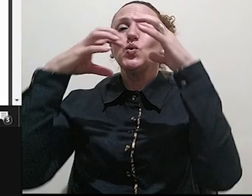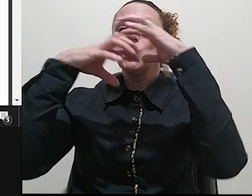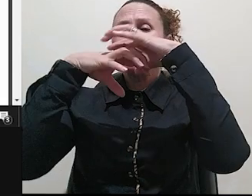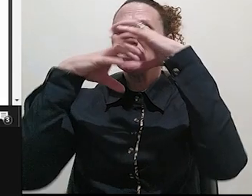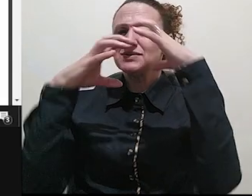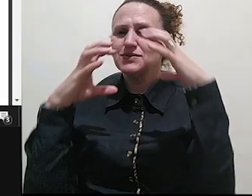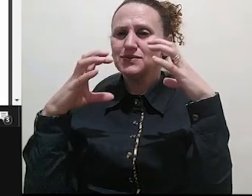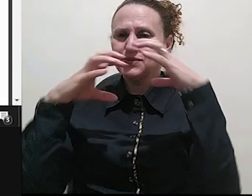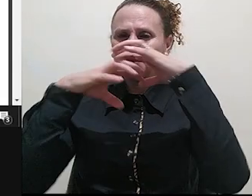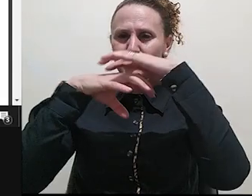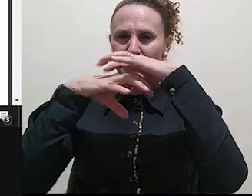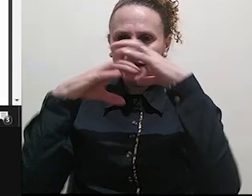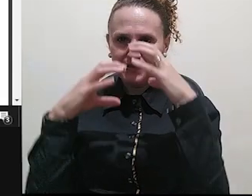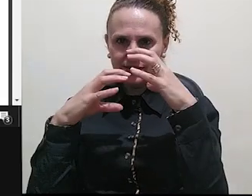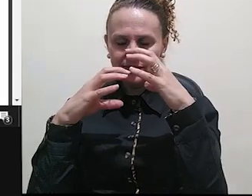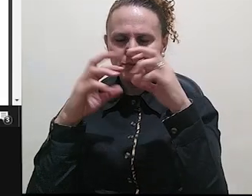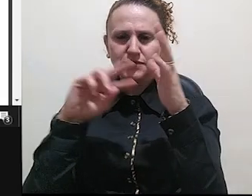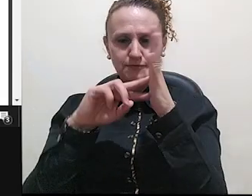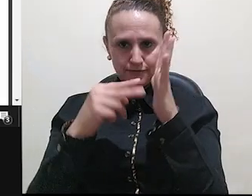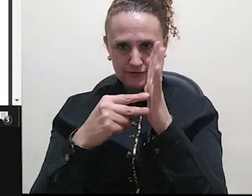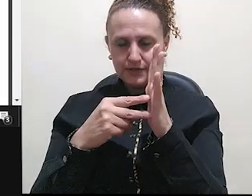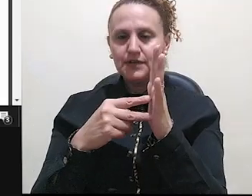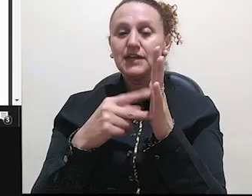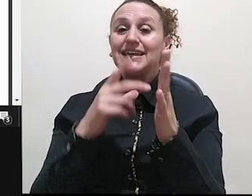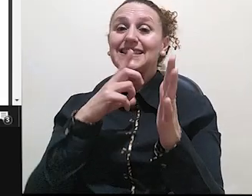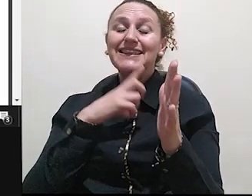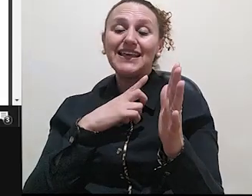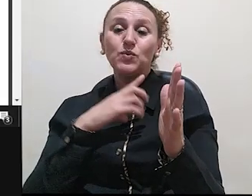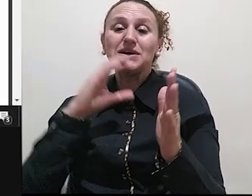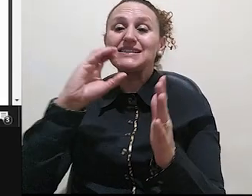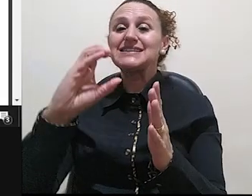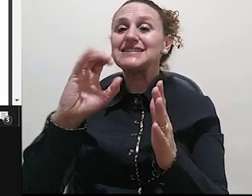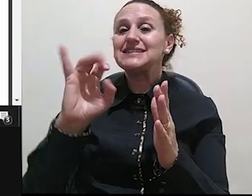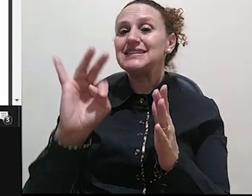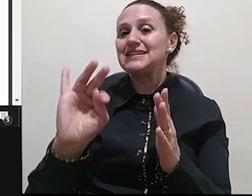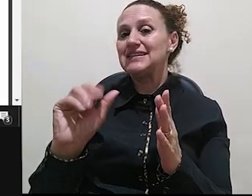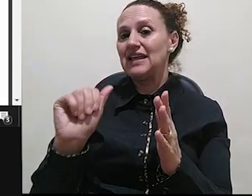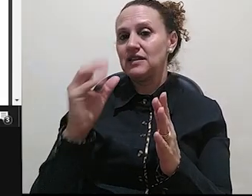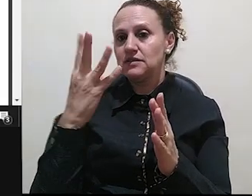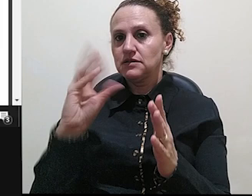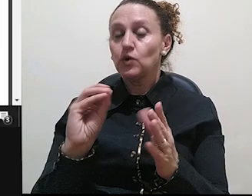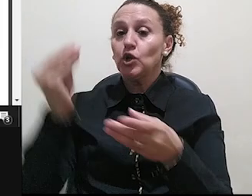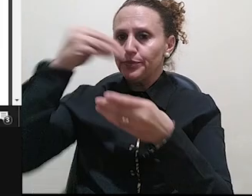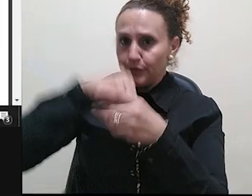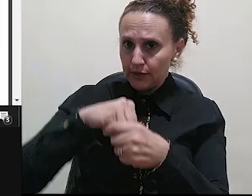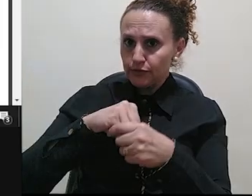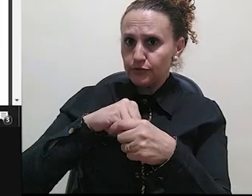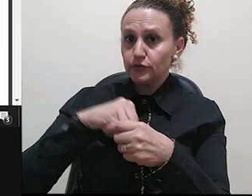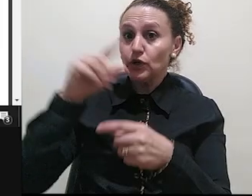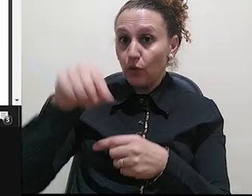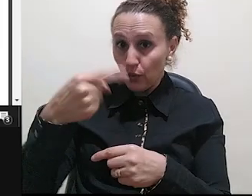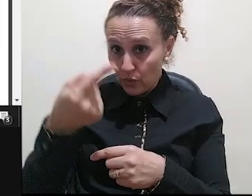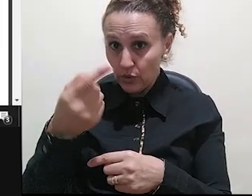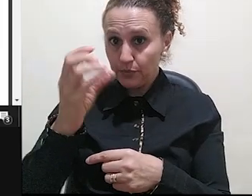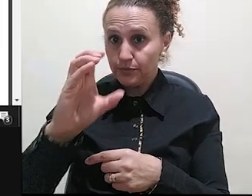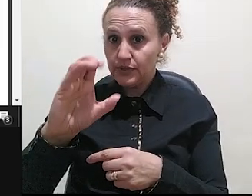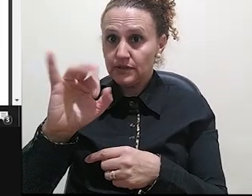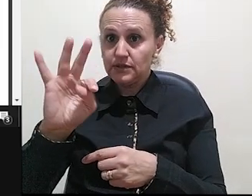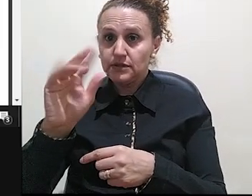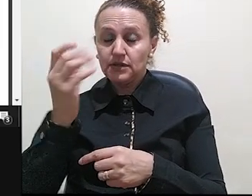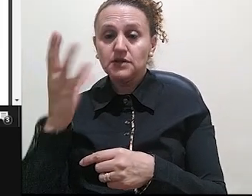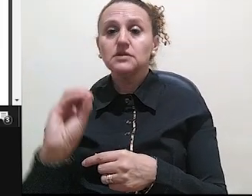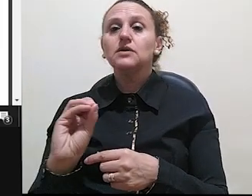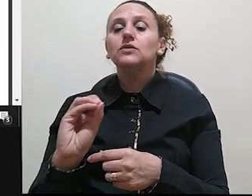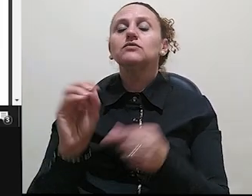quando você tem uma citação dentro da citação, né? Então você usa aspas simples, você está fazendo